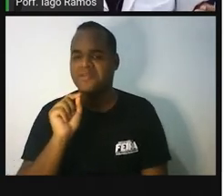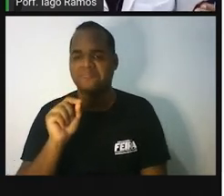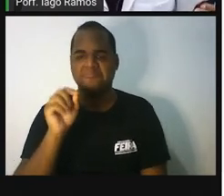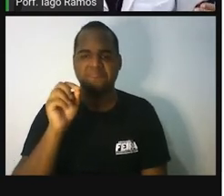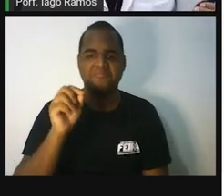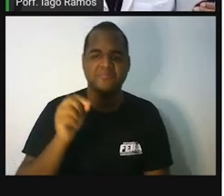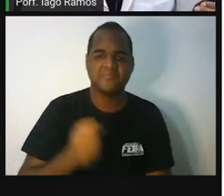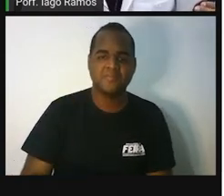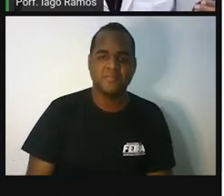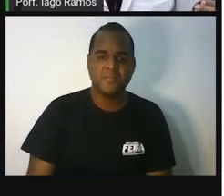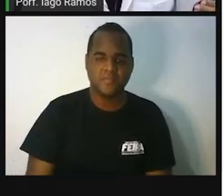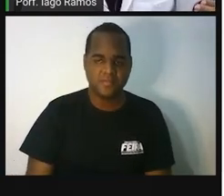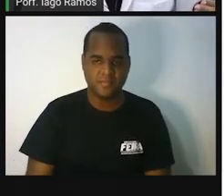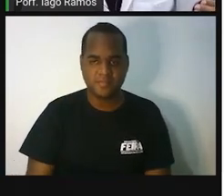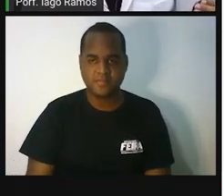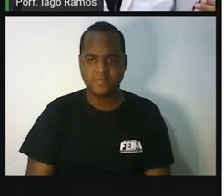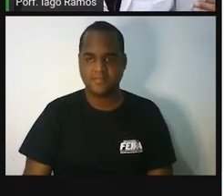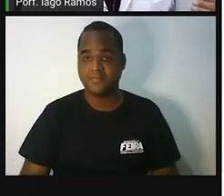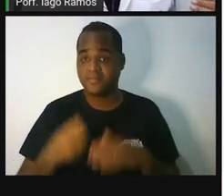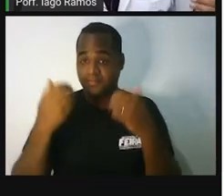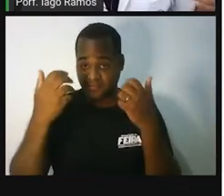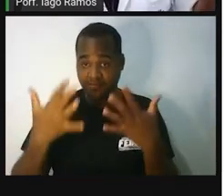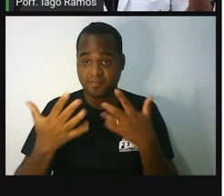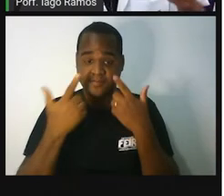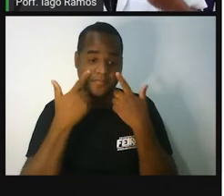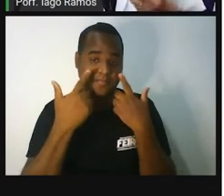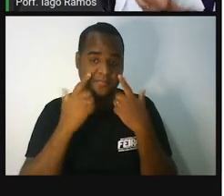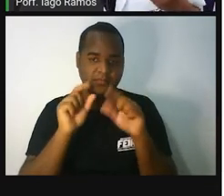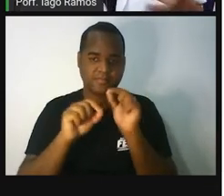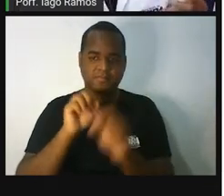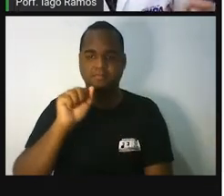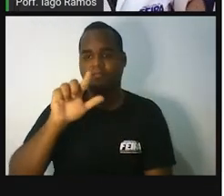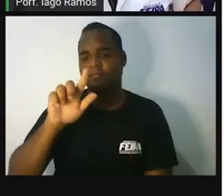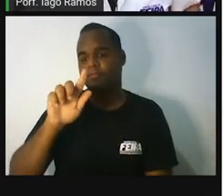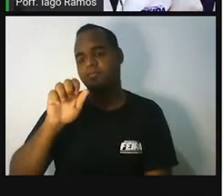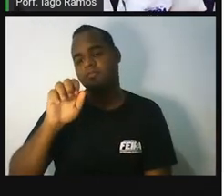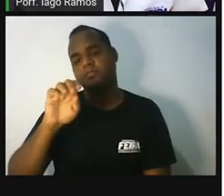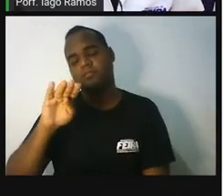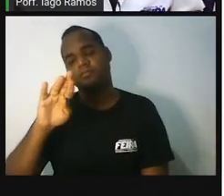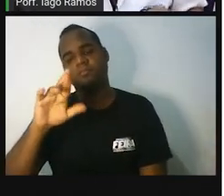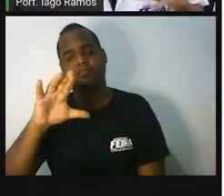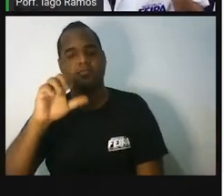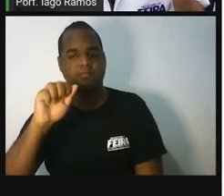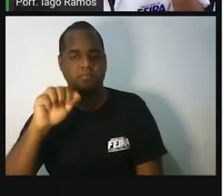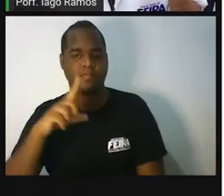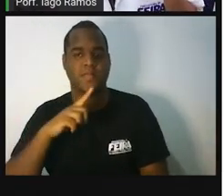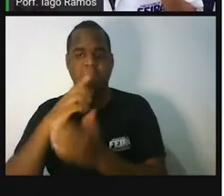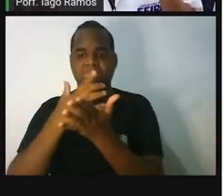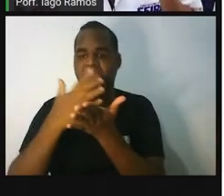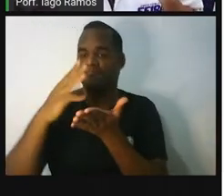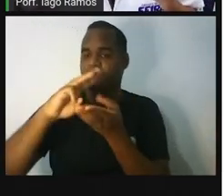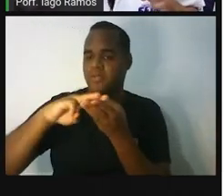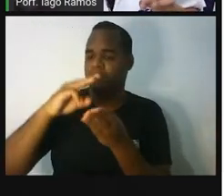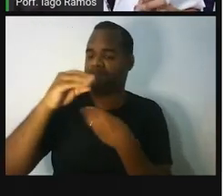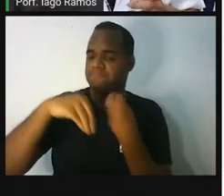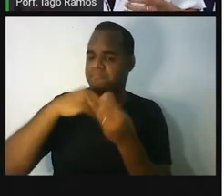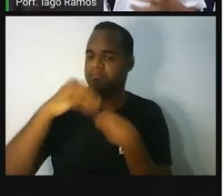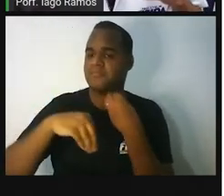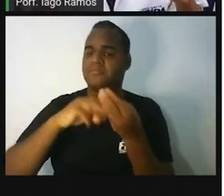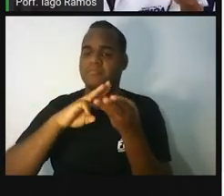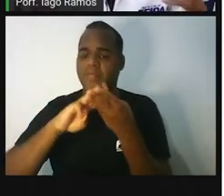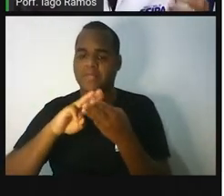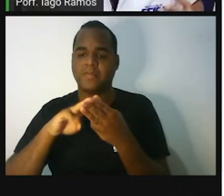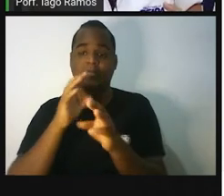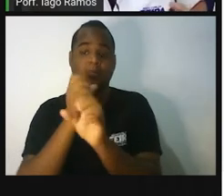Bom. E aí a gente vai ver. Álgebra, gente. É a parte da matemática que começa a misturar cálculo com